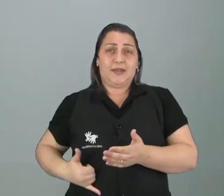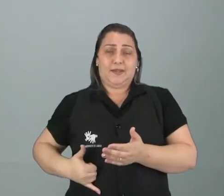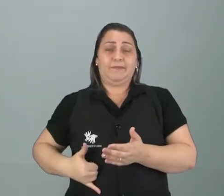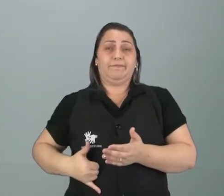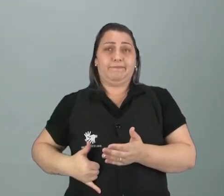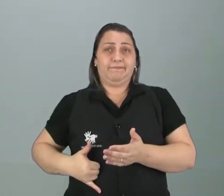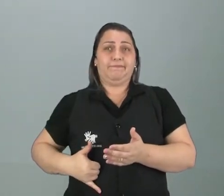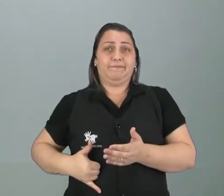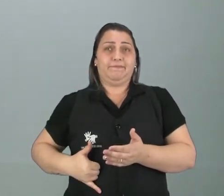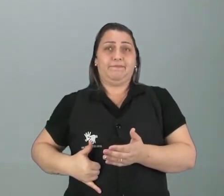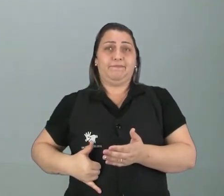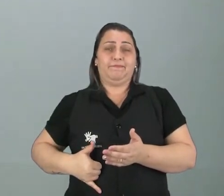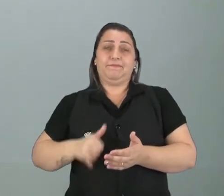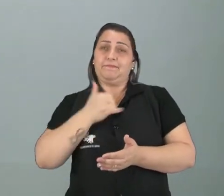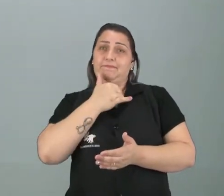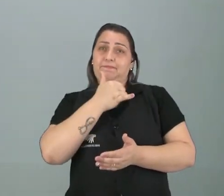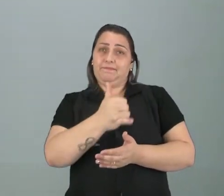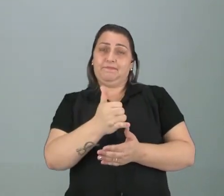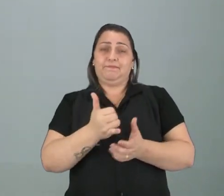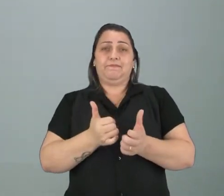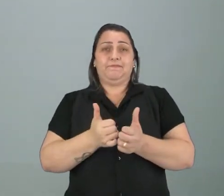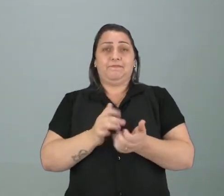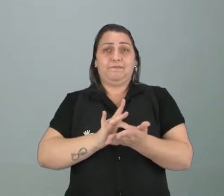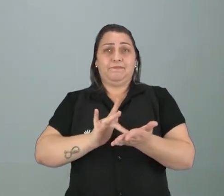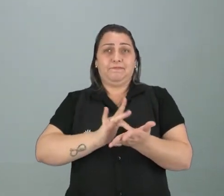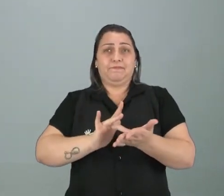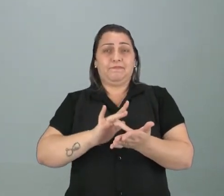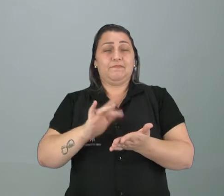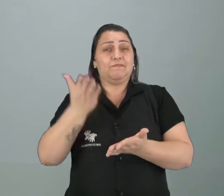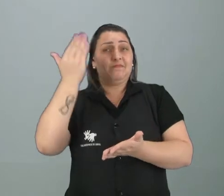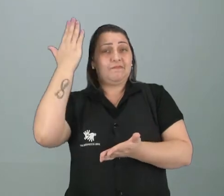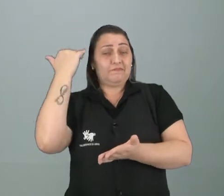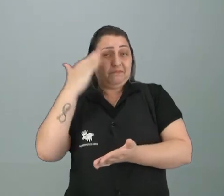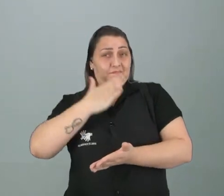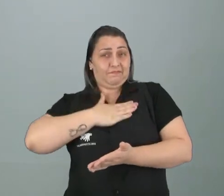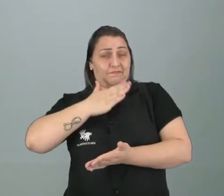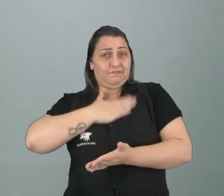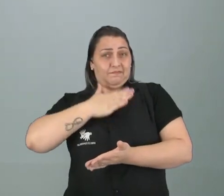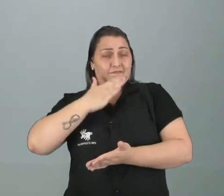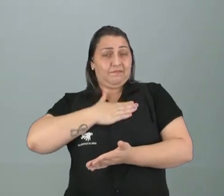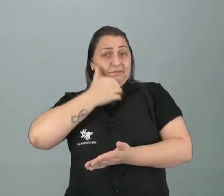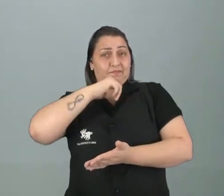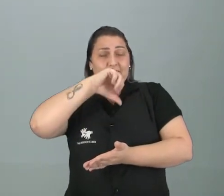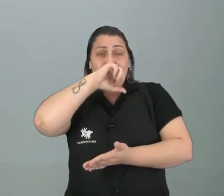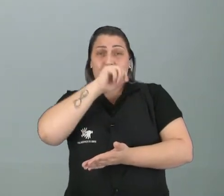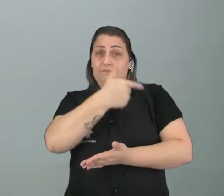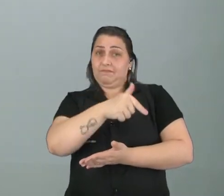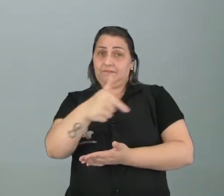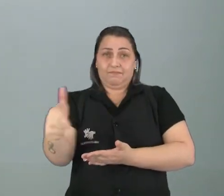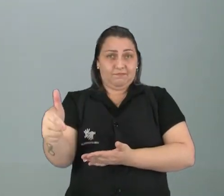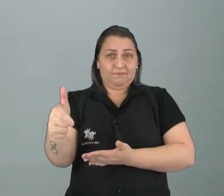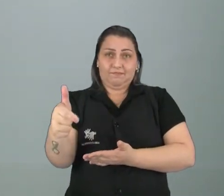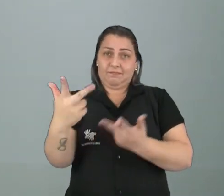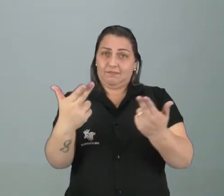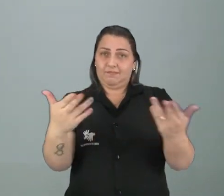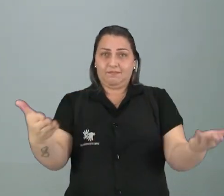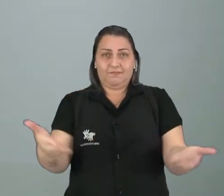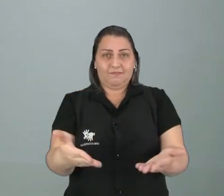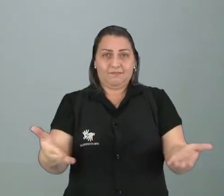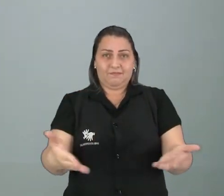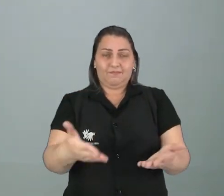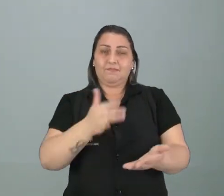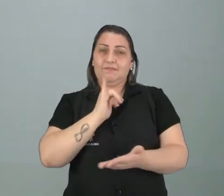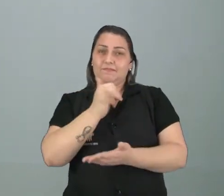com coisas eletrônicas. E na nossa época, na minha época, na época do papai, não tinha essas coisas